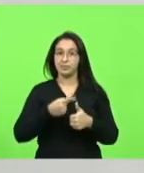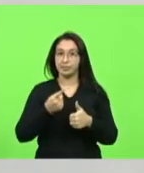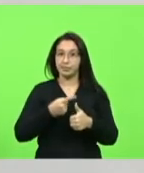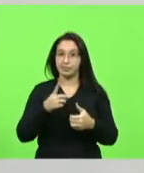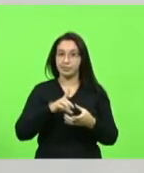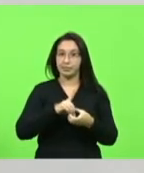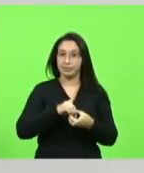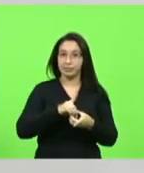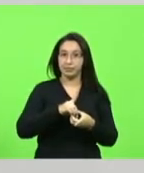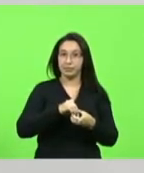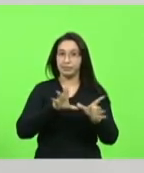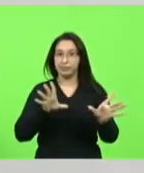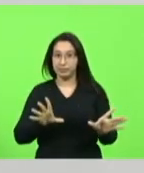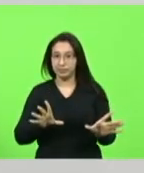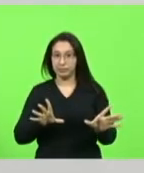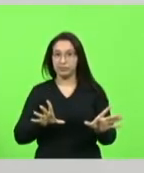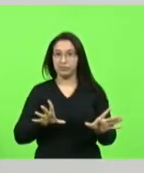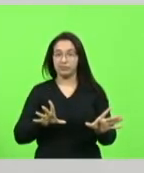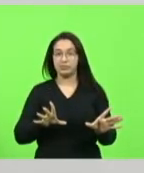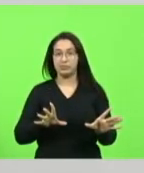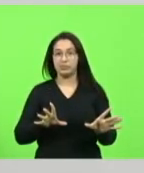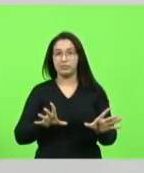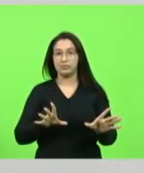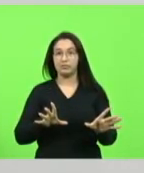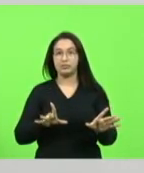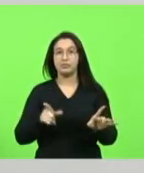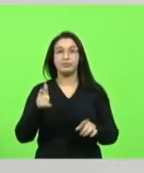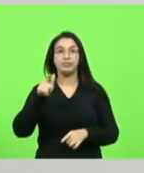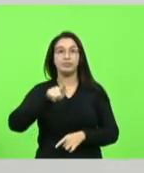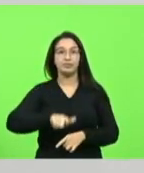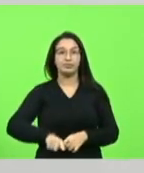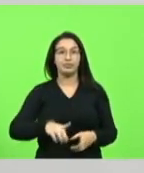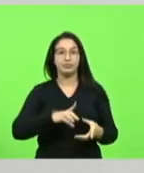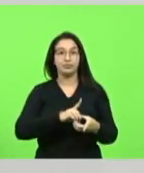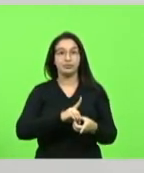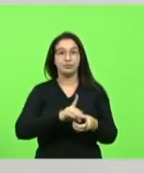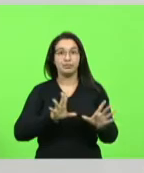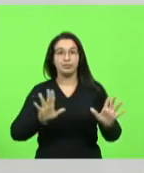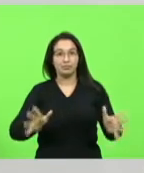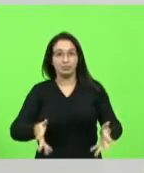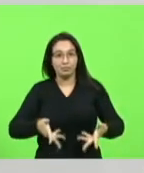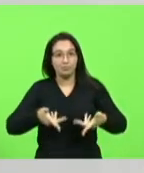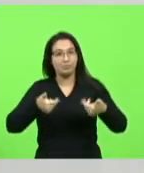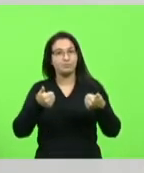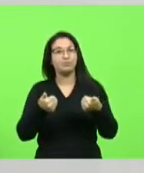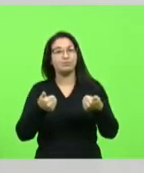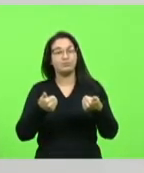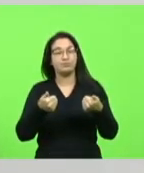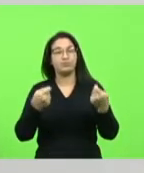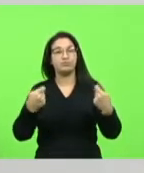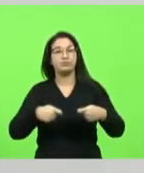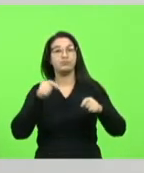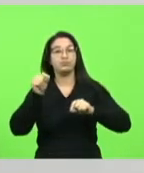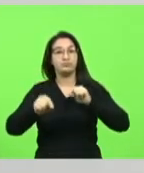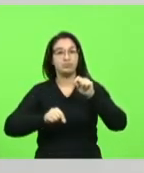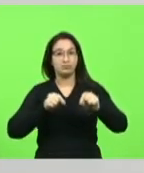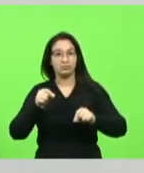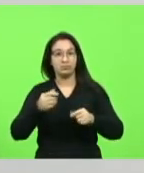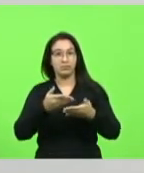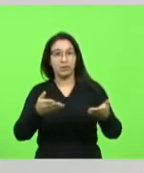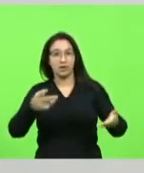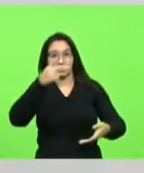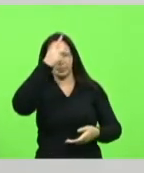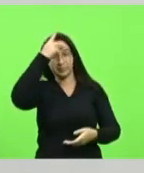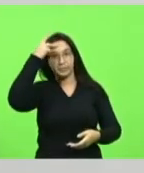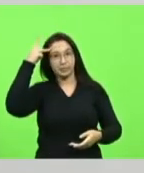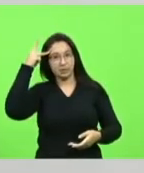e para ter uma democracia qualificada é preciso que as pessoas do bem participem